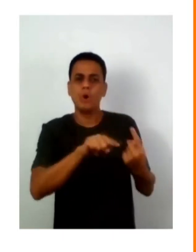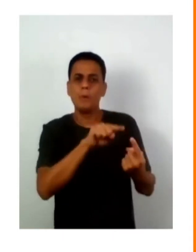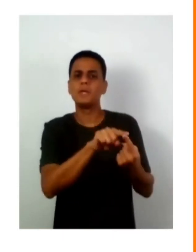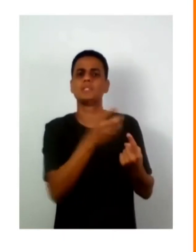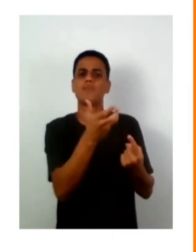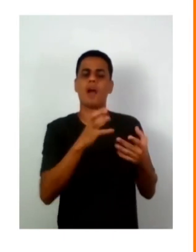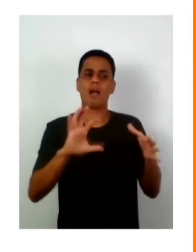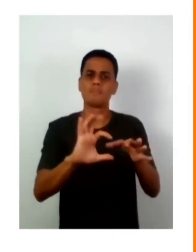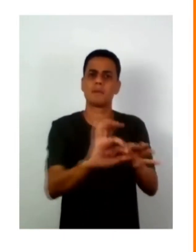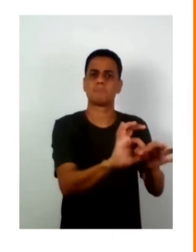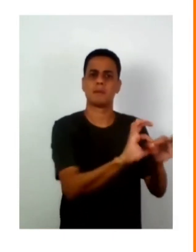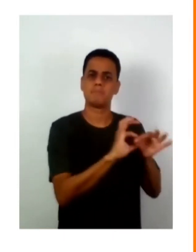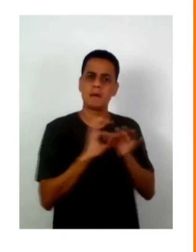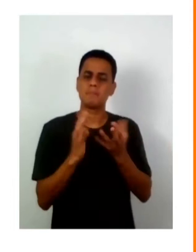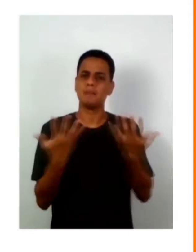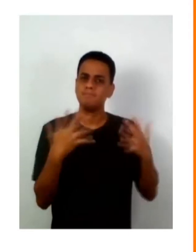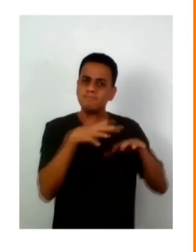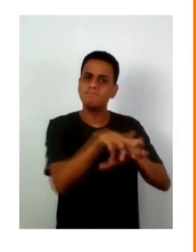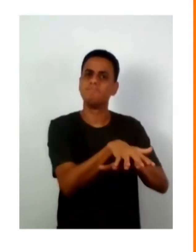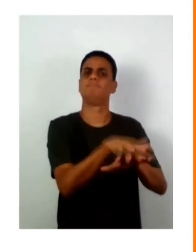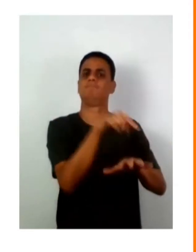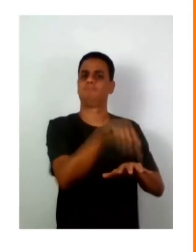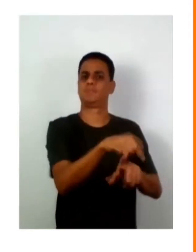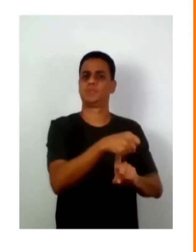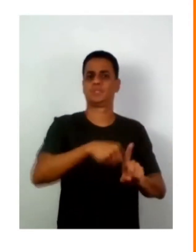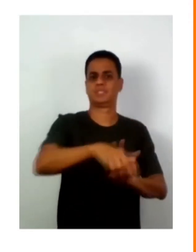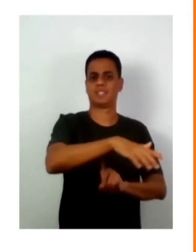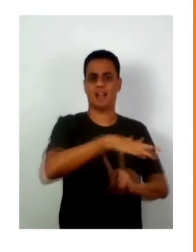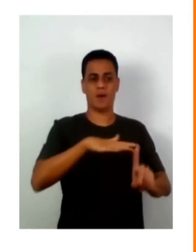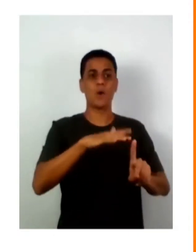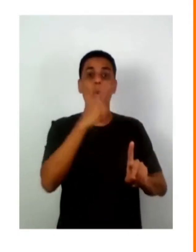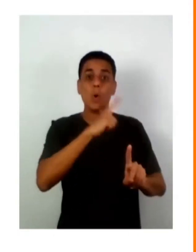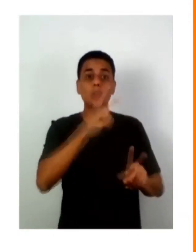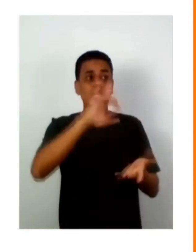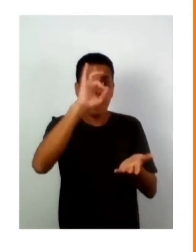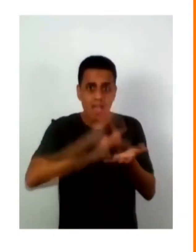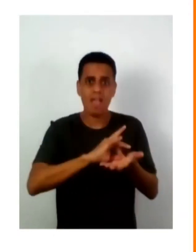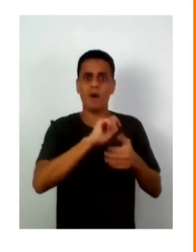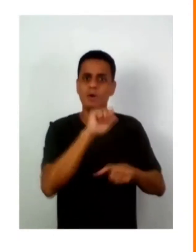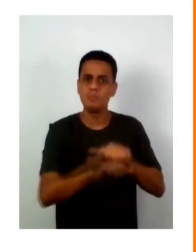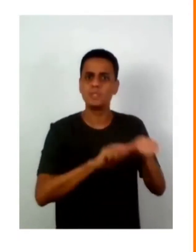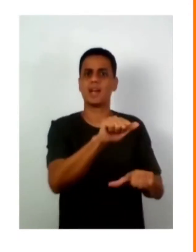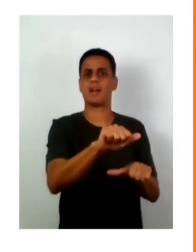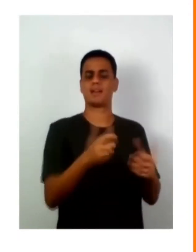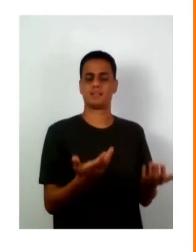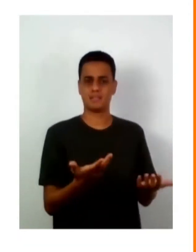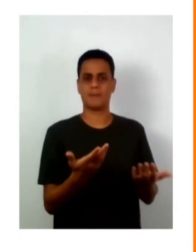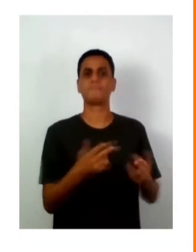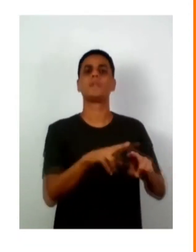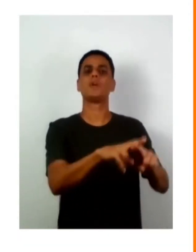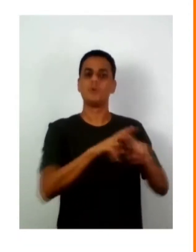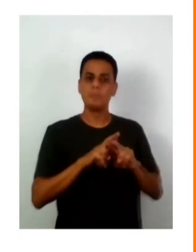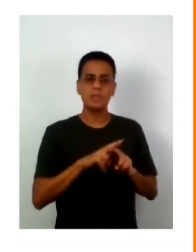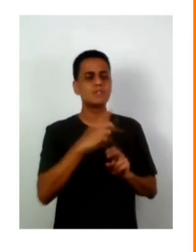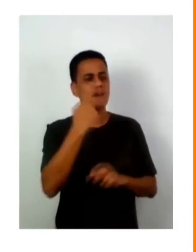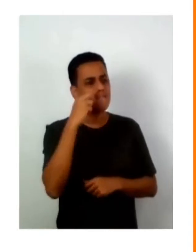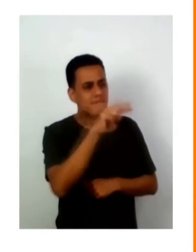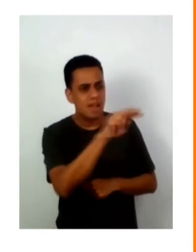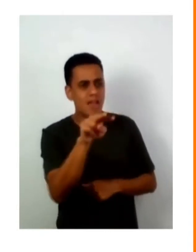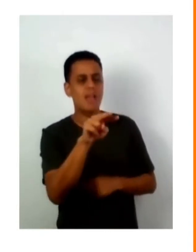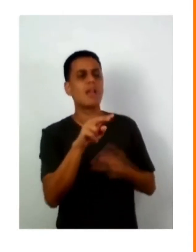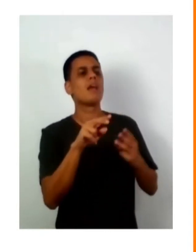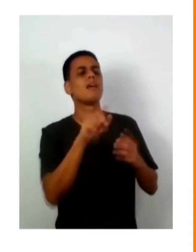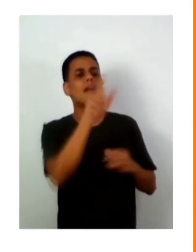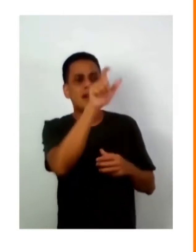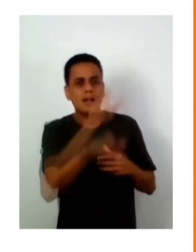conseguir gerar essa integração social e essas transformações. Então, como fortalecemos, quais são as